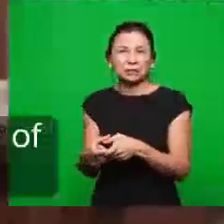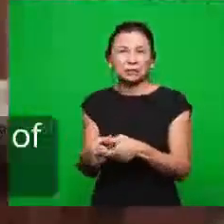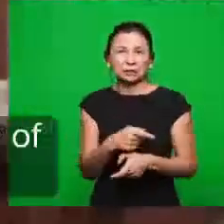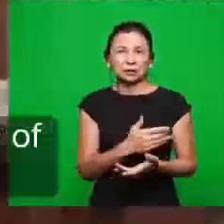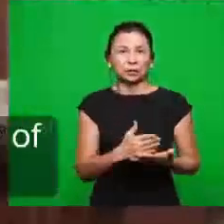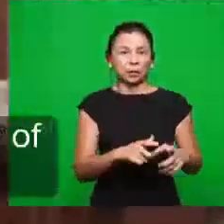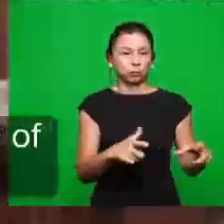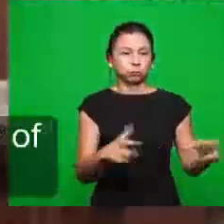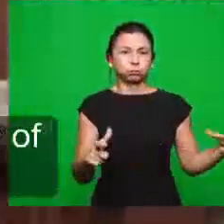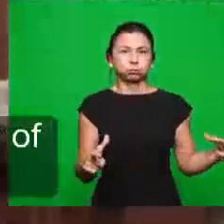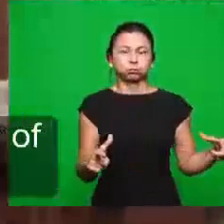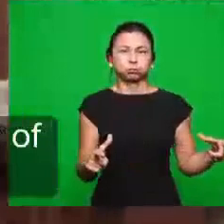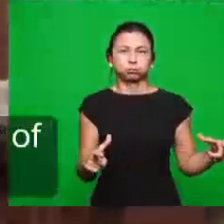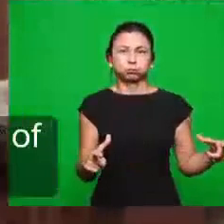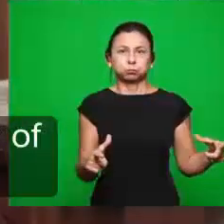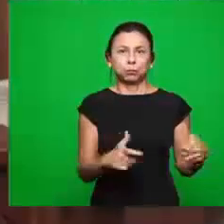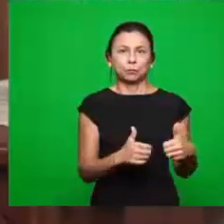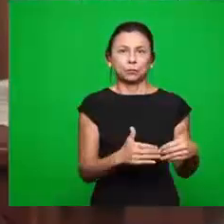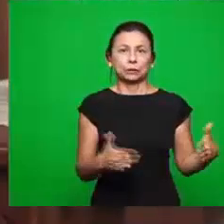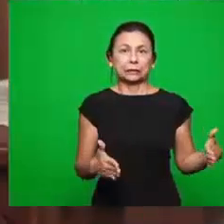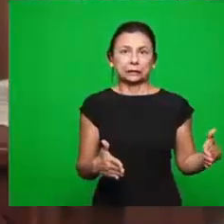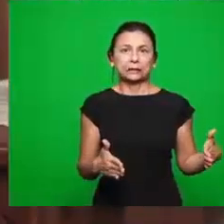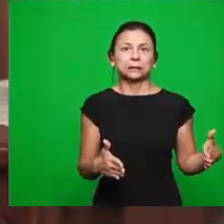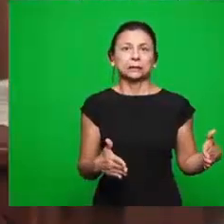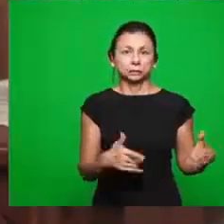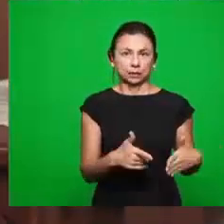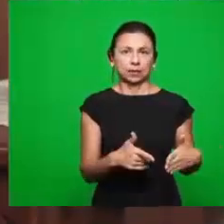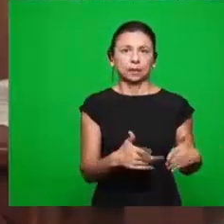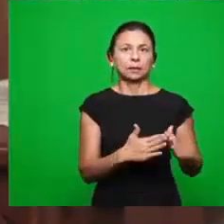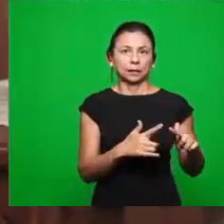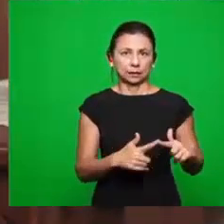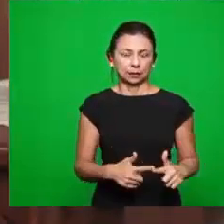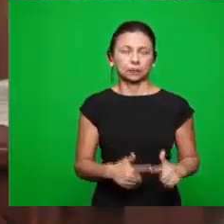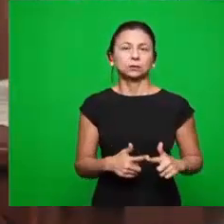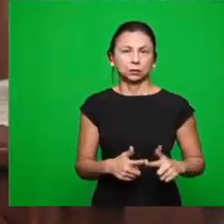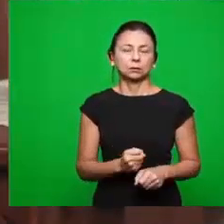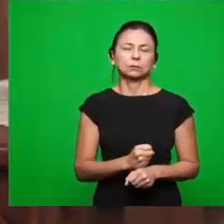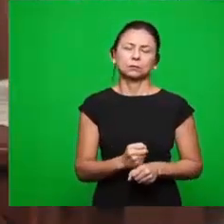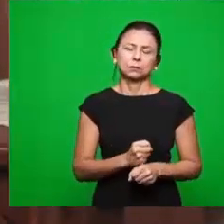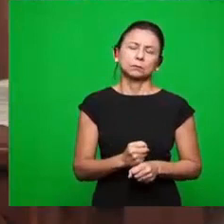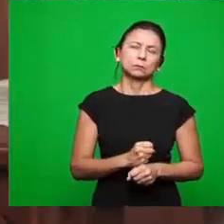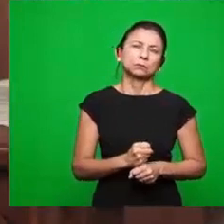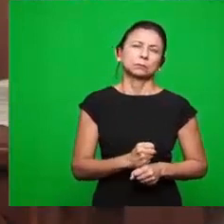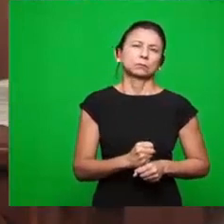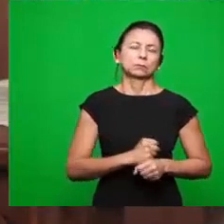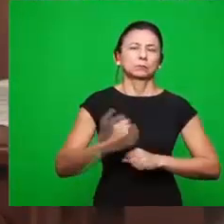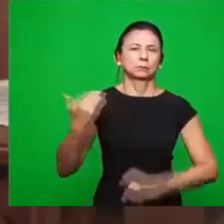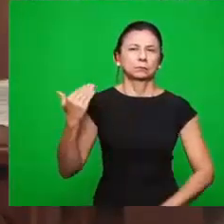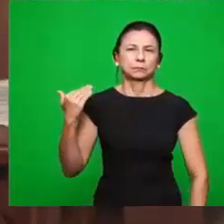começo. No início da carreira, da vida da igreja, nos anos que se passaram.